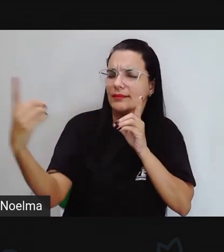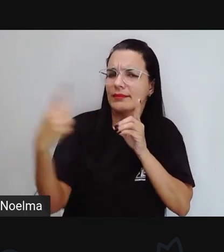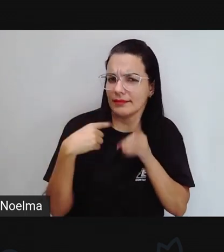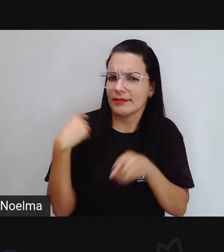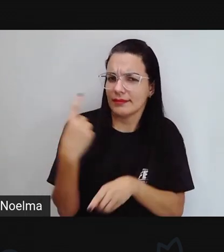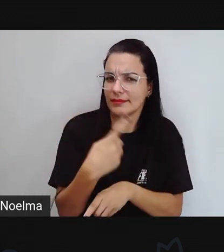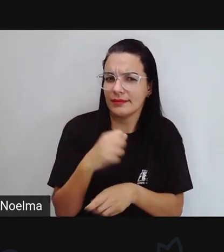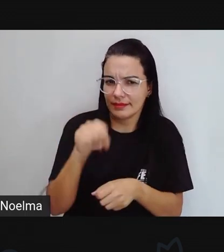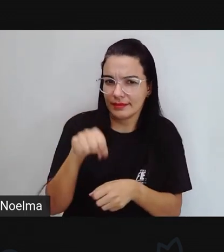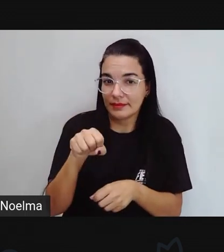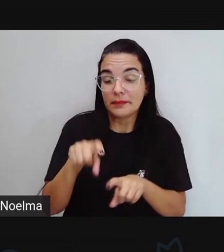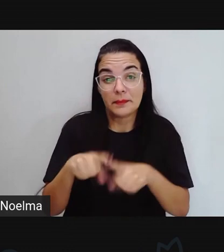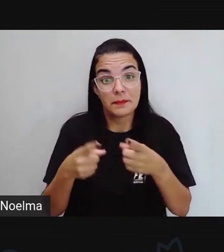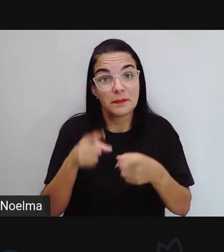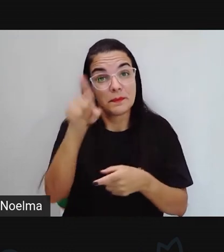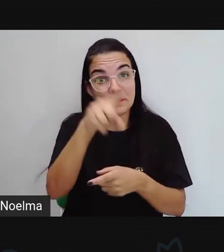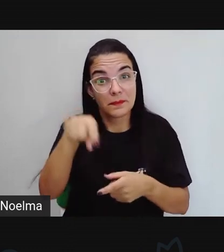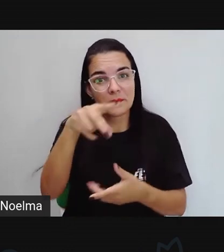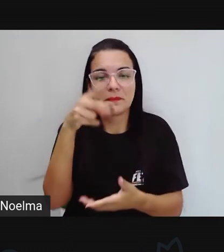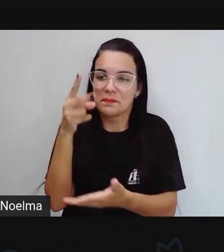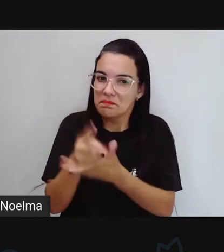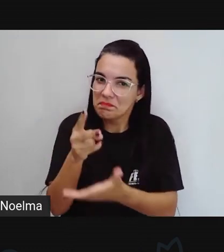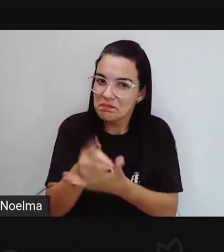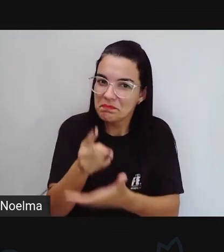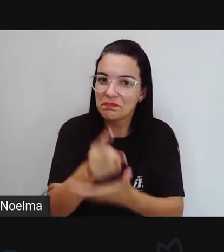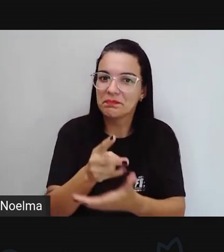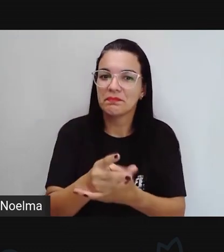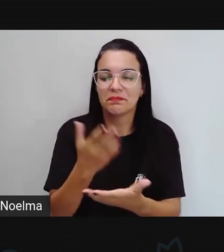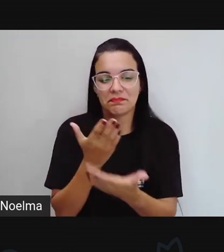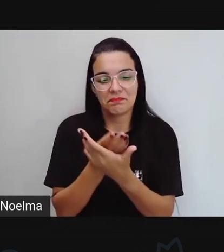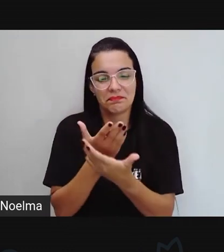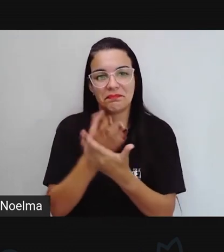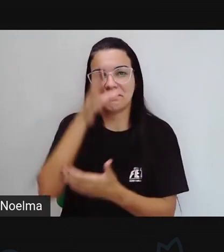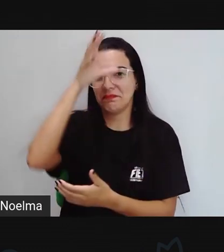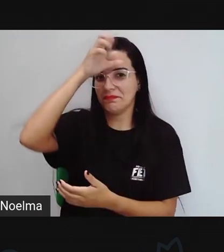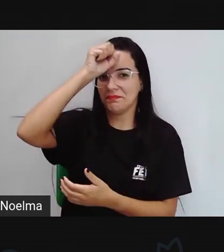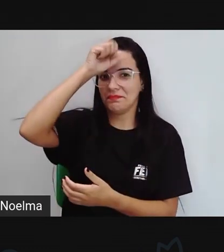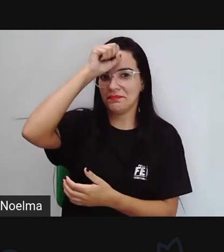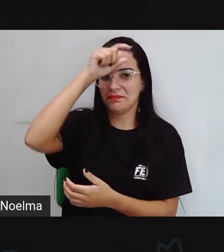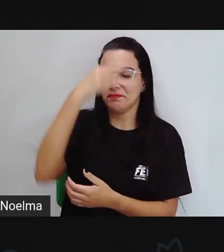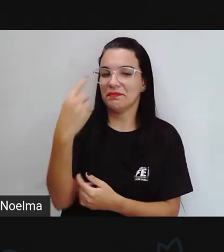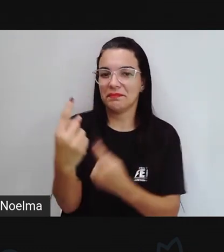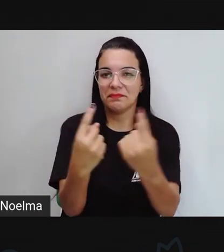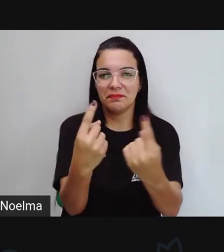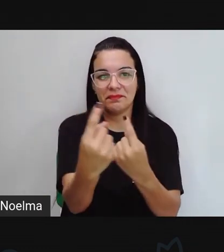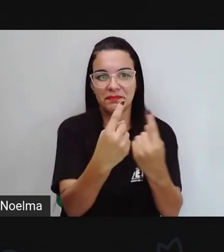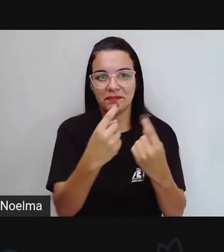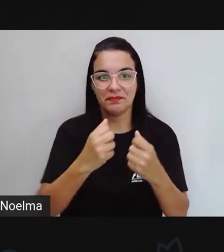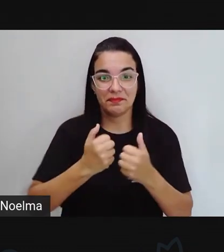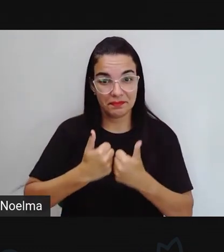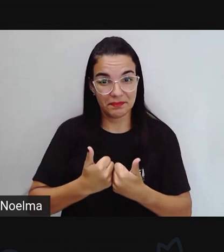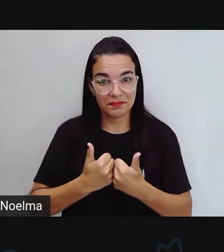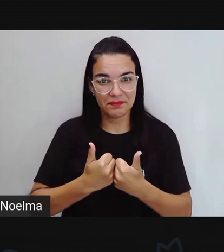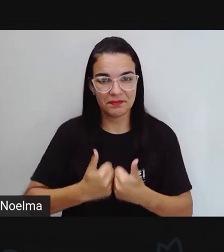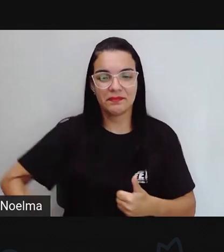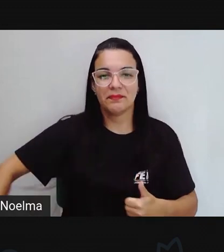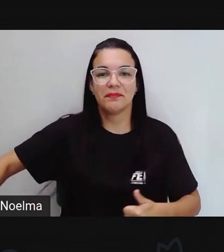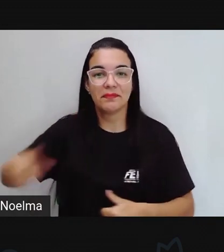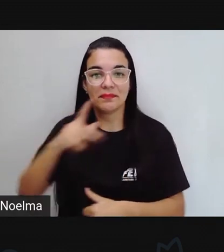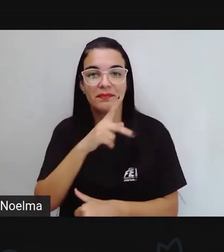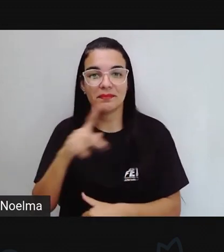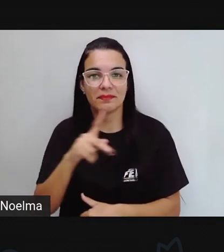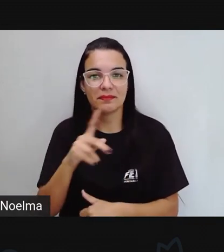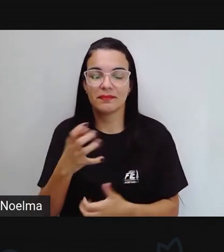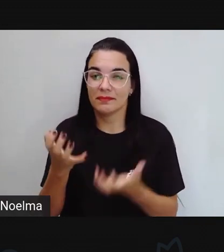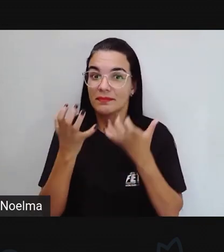vocês consigam dar continuidade aos estudos e ao aprendizado de vocês. E aí a Pró espera e deseja,